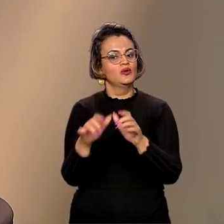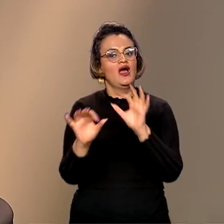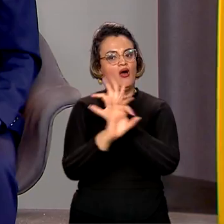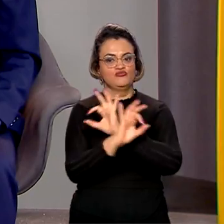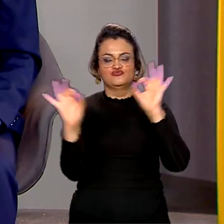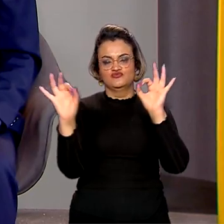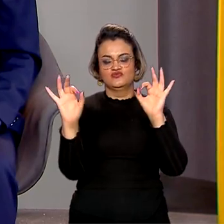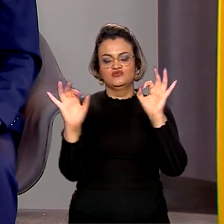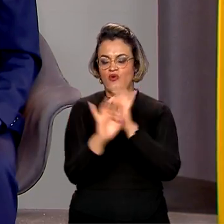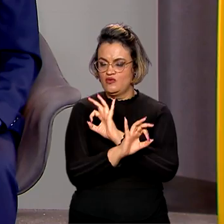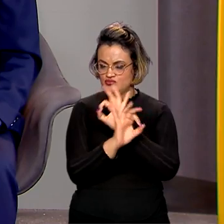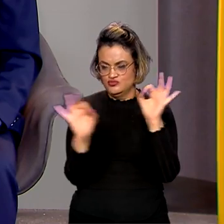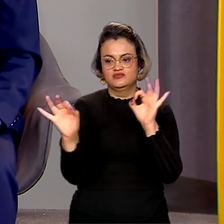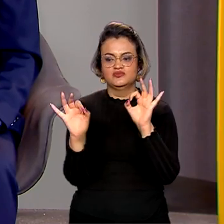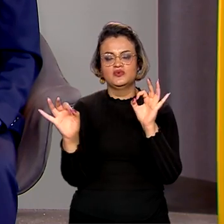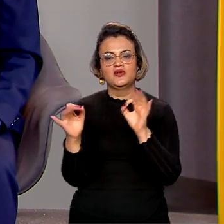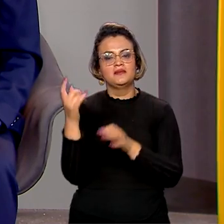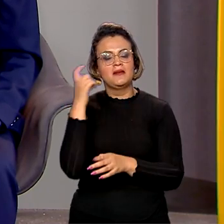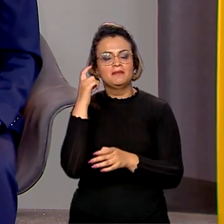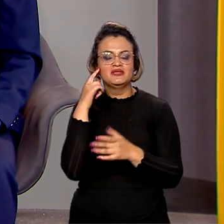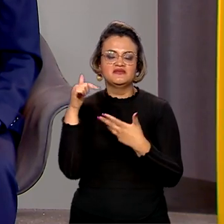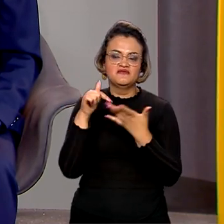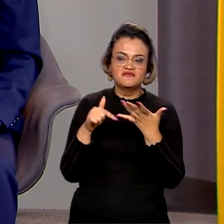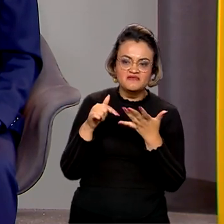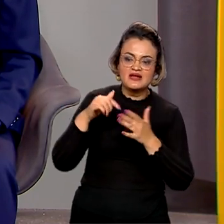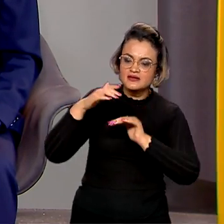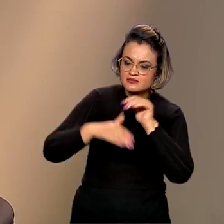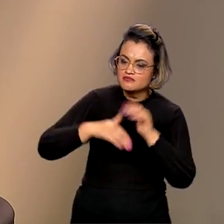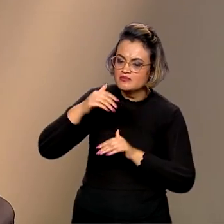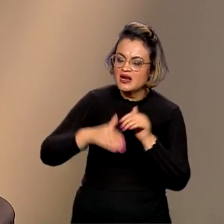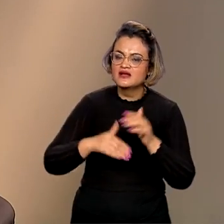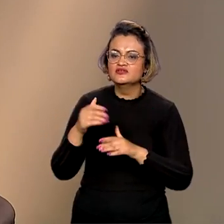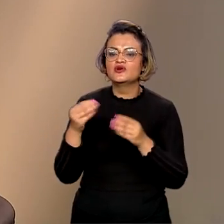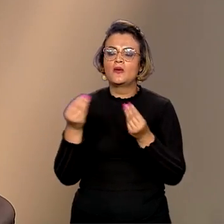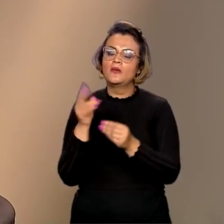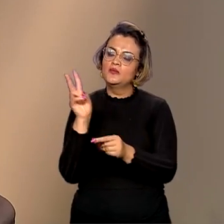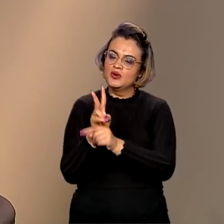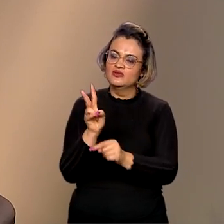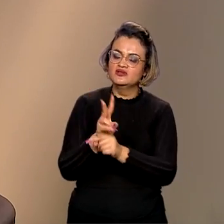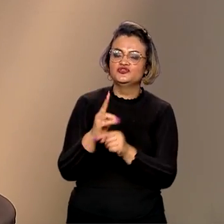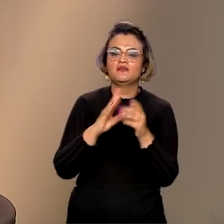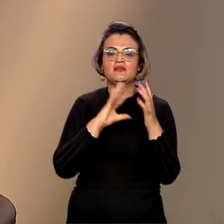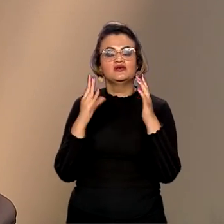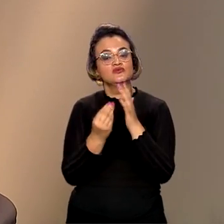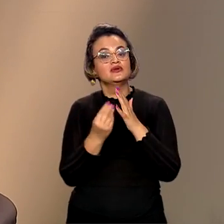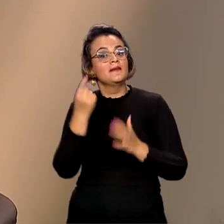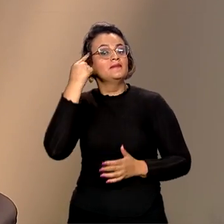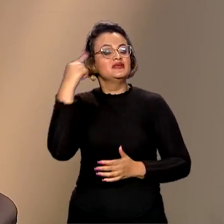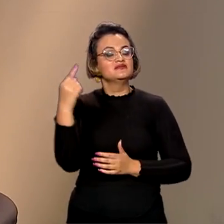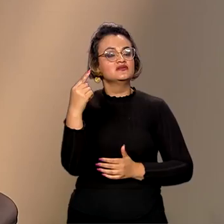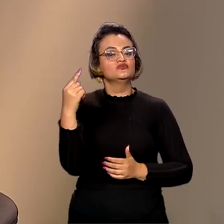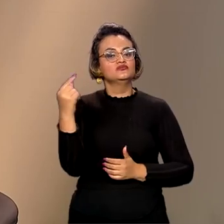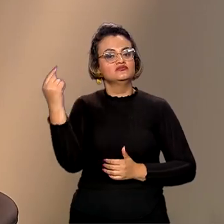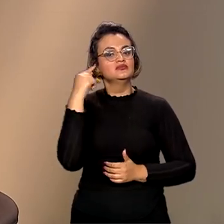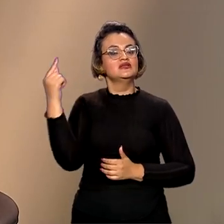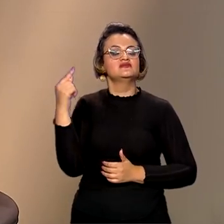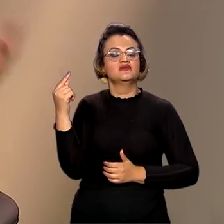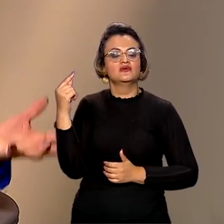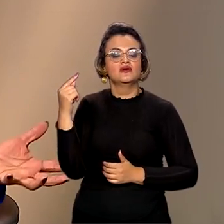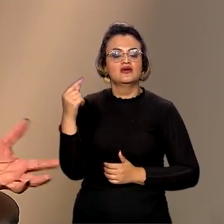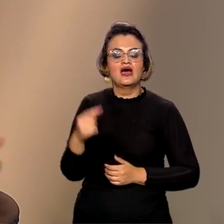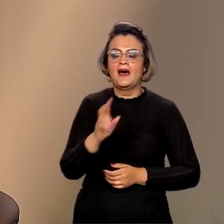para pensar medidas concretas de proteção da Amazônia, pensando também a